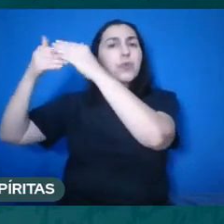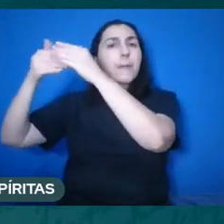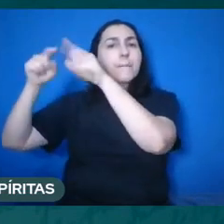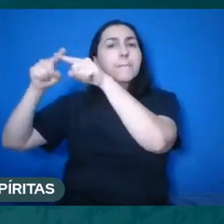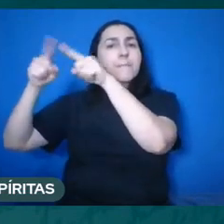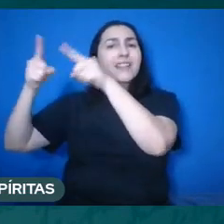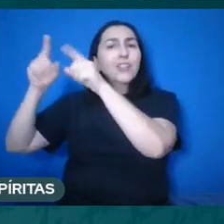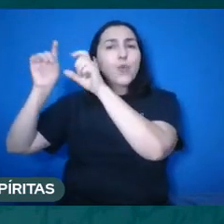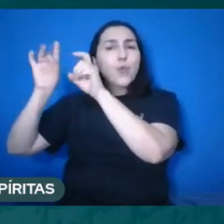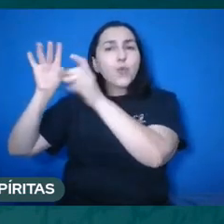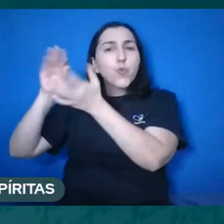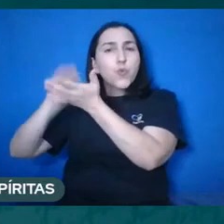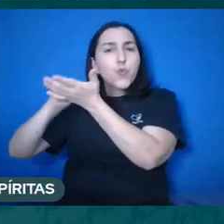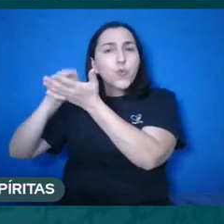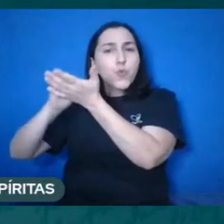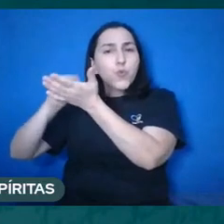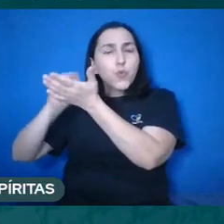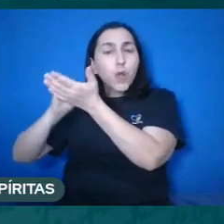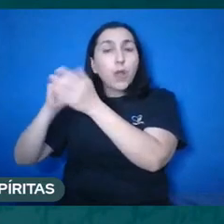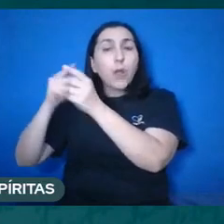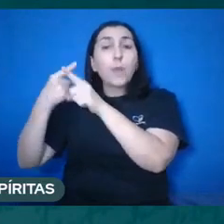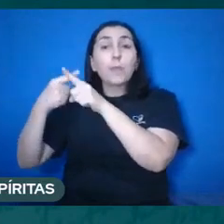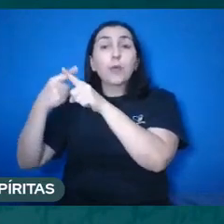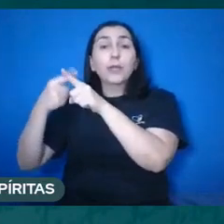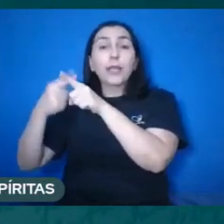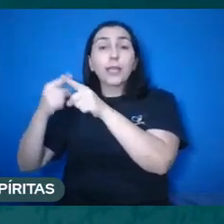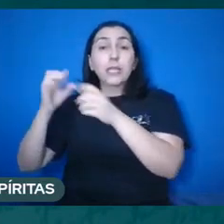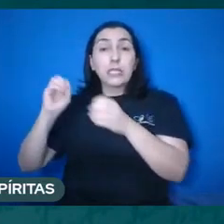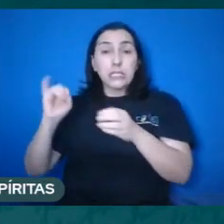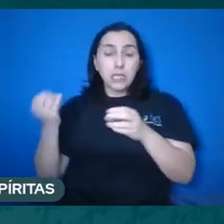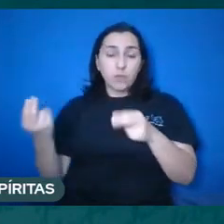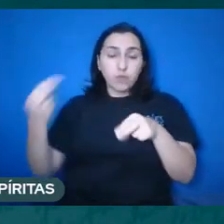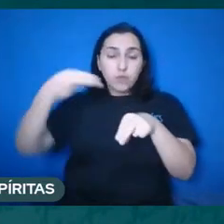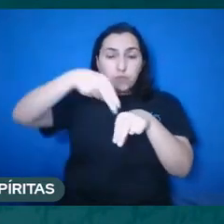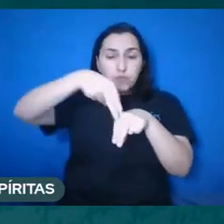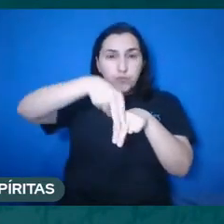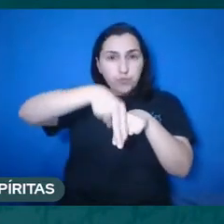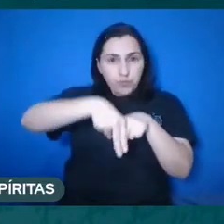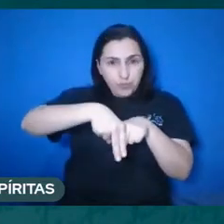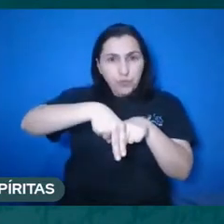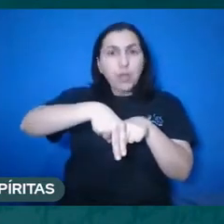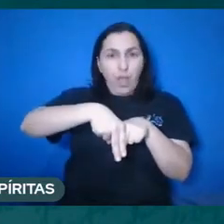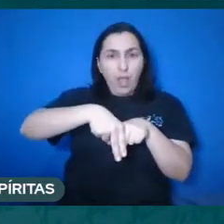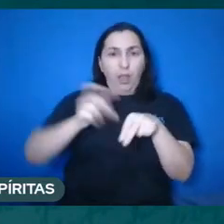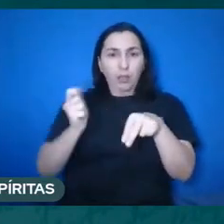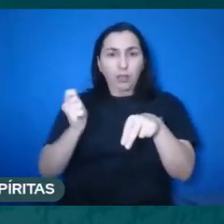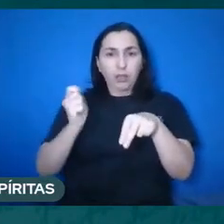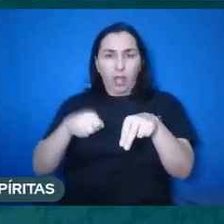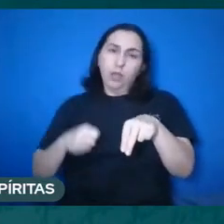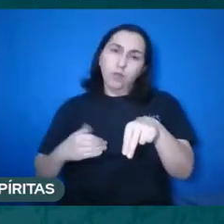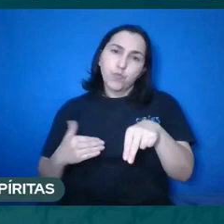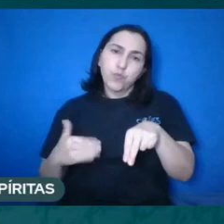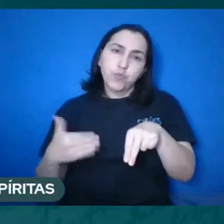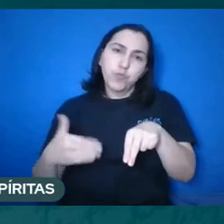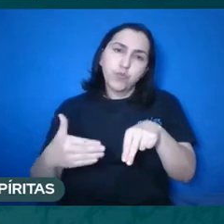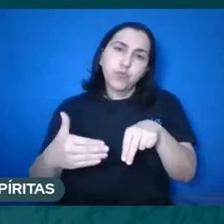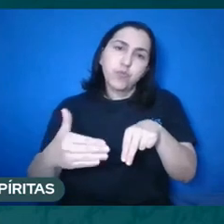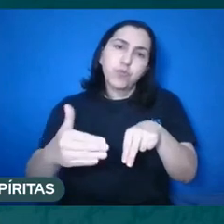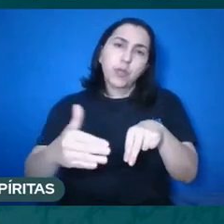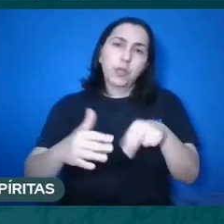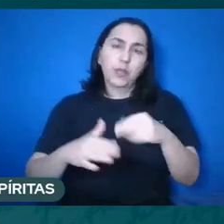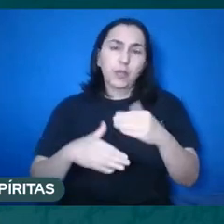matéria permite ao Espírito exercitar o conhecimento adquirido, bem dentro da ideia platônica, do exercício